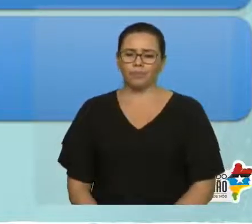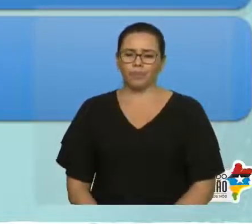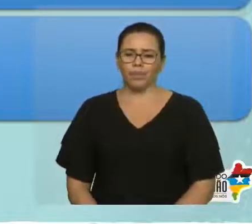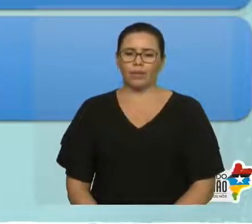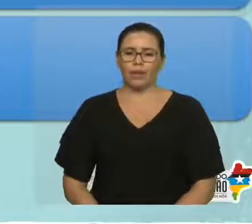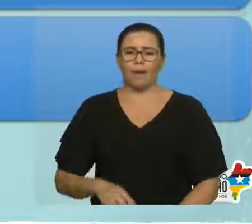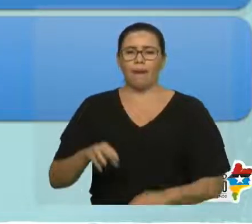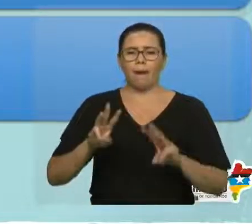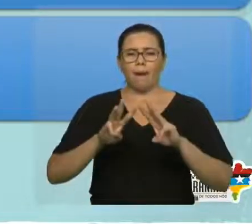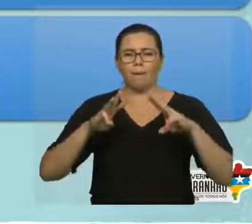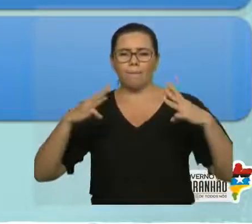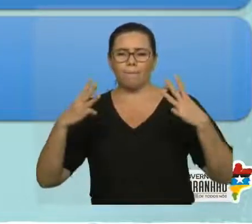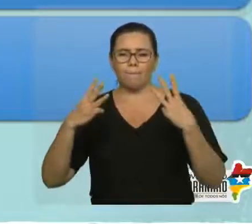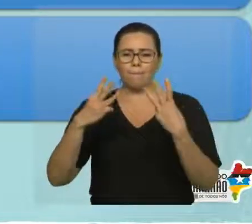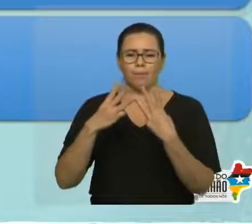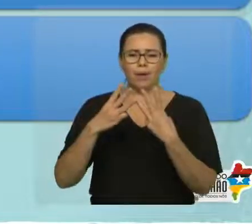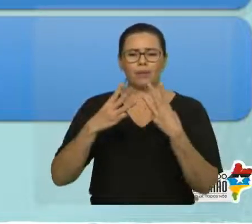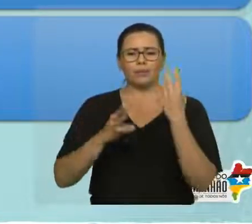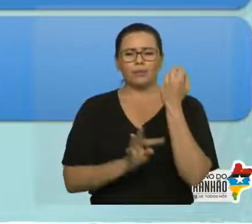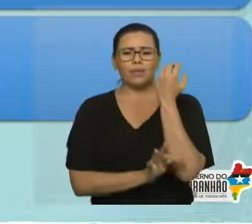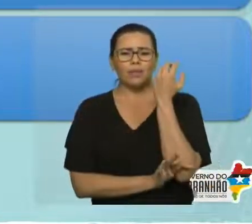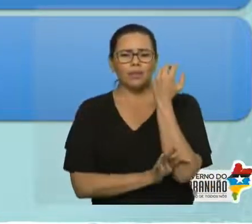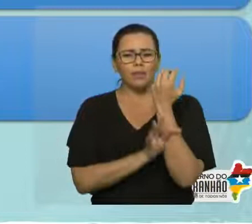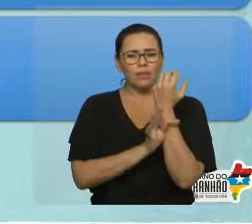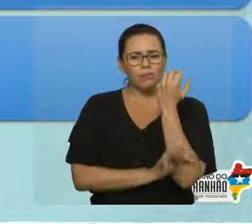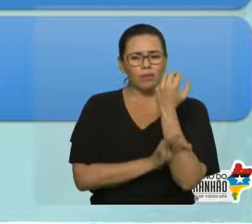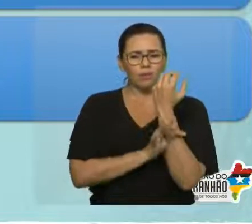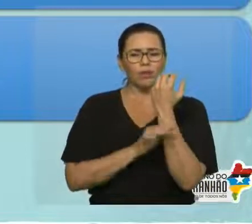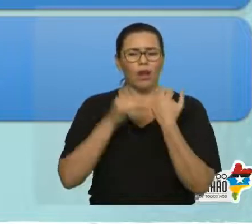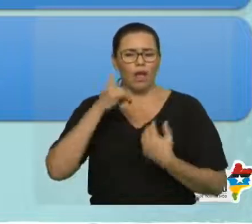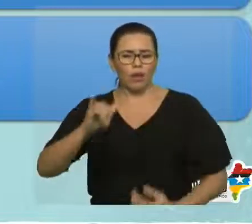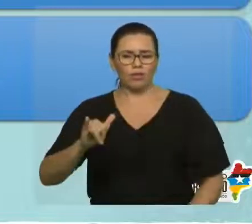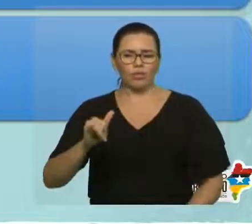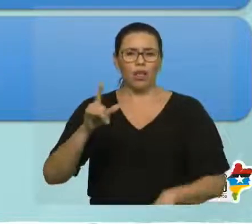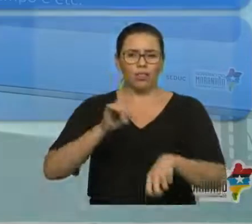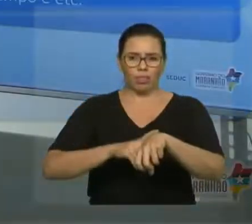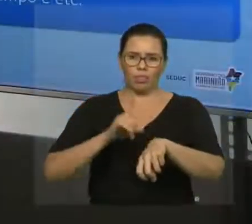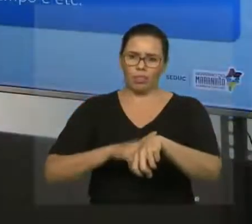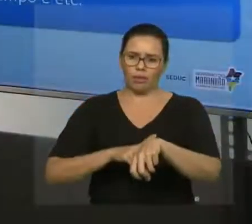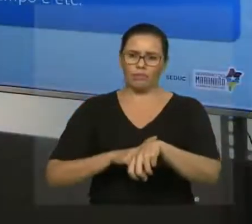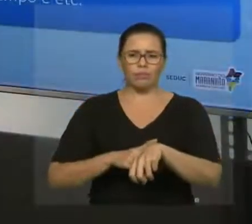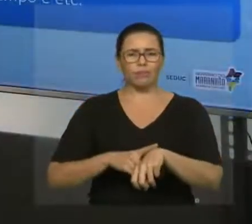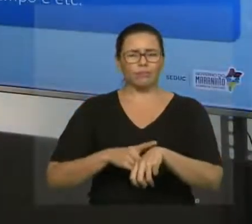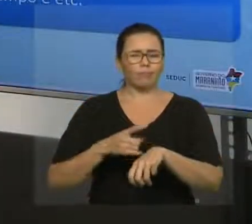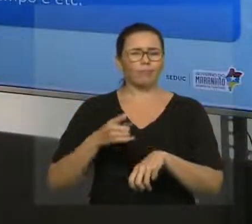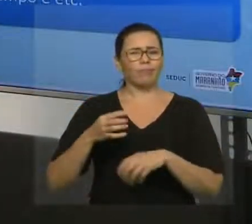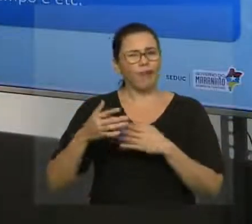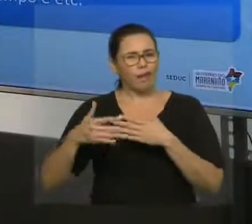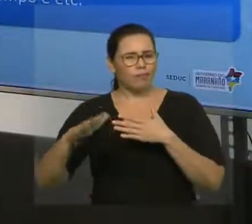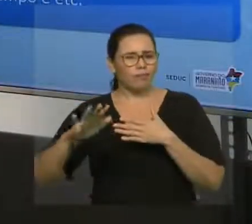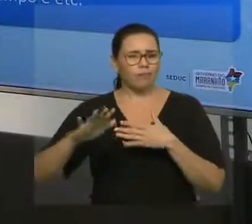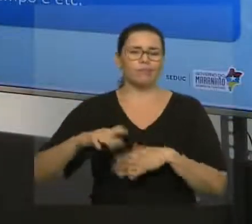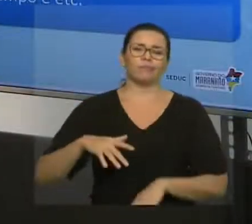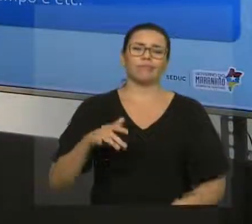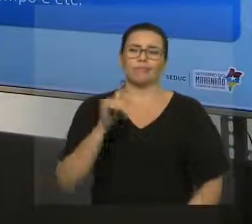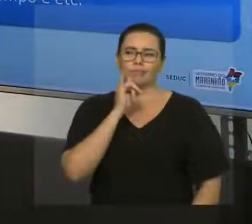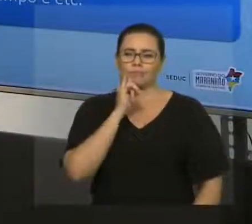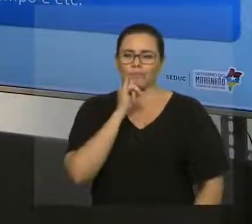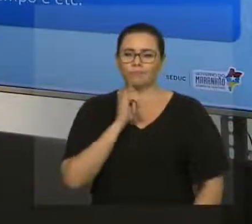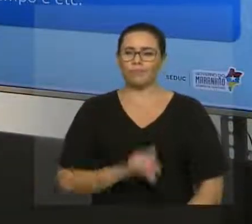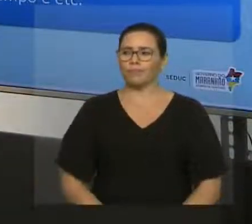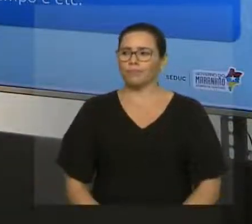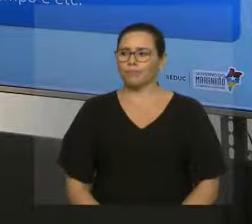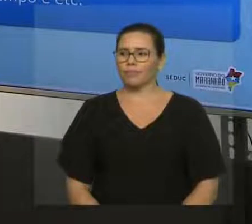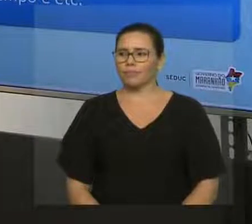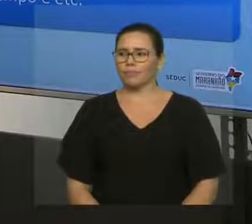supor que você pergunta para alguém, né, quanto tempo ele vai demorar